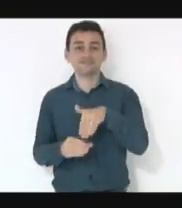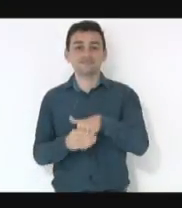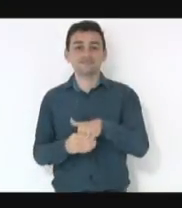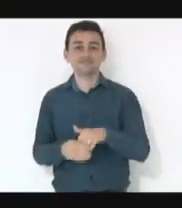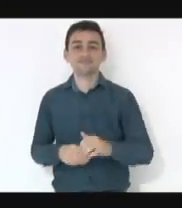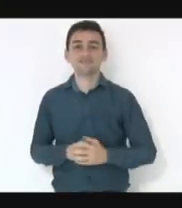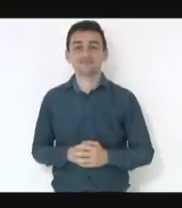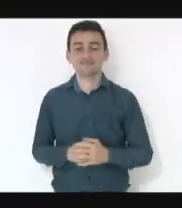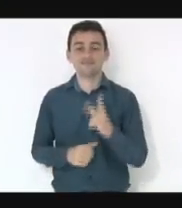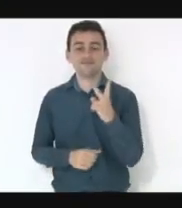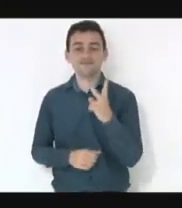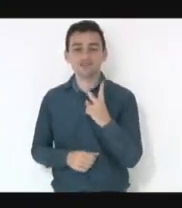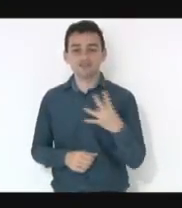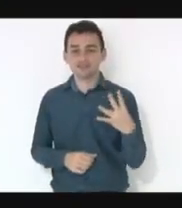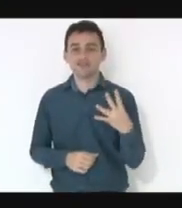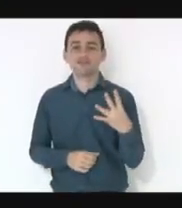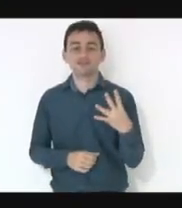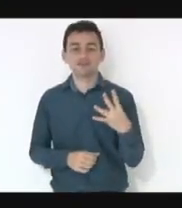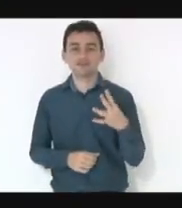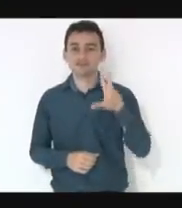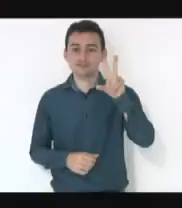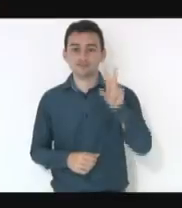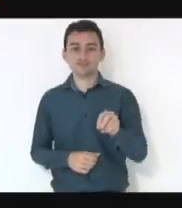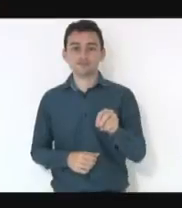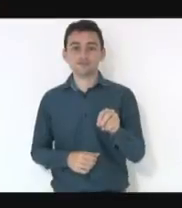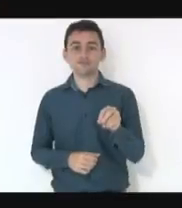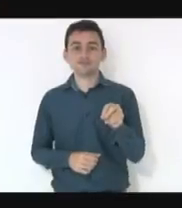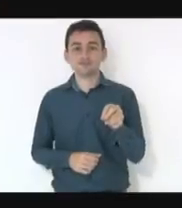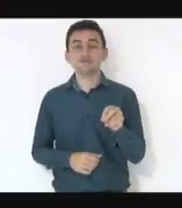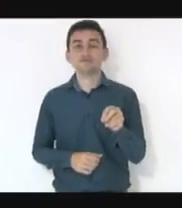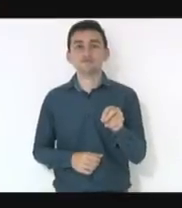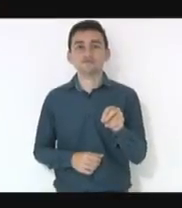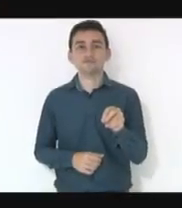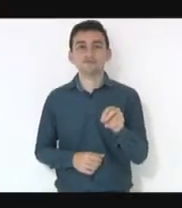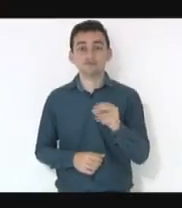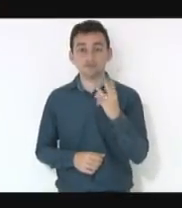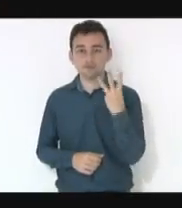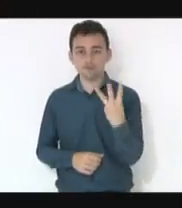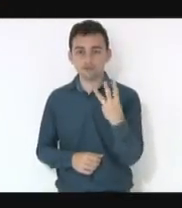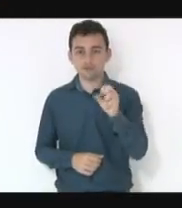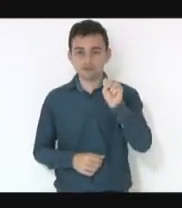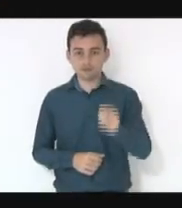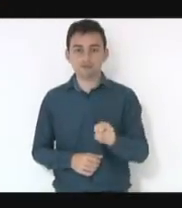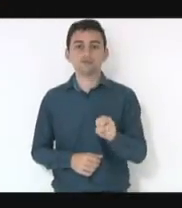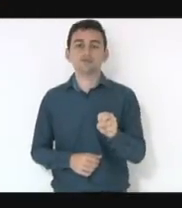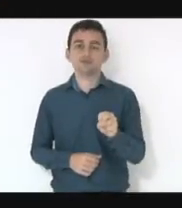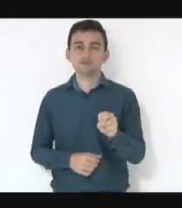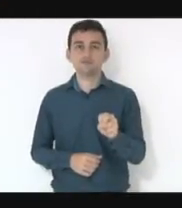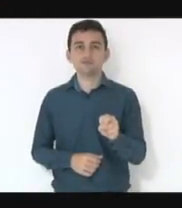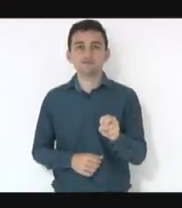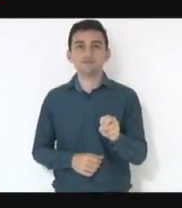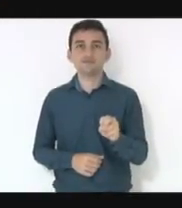24, não. 3, sim. Portanto, está